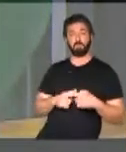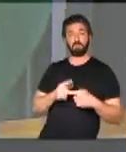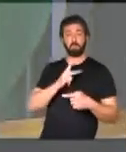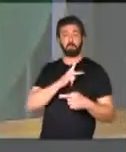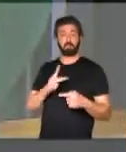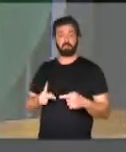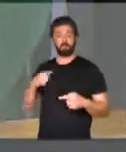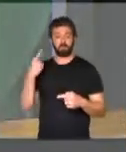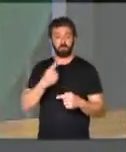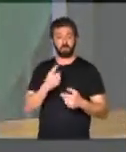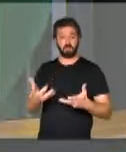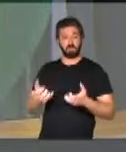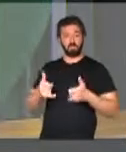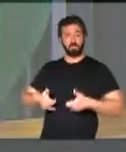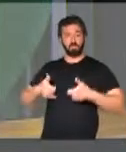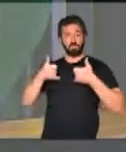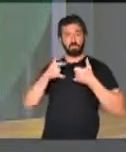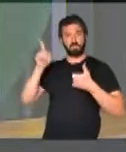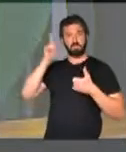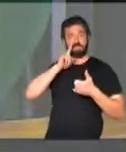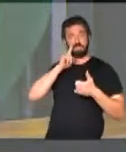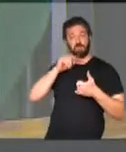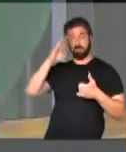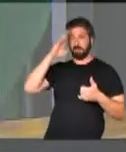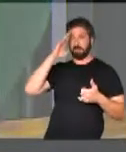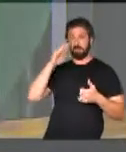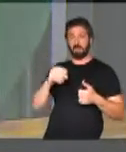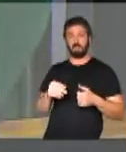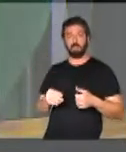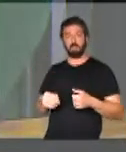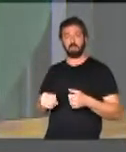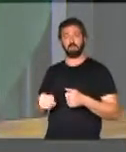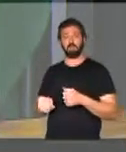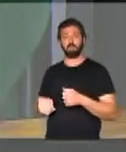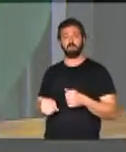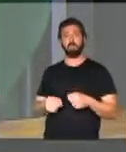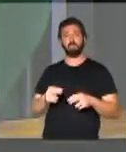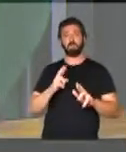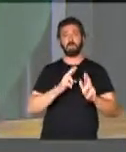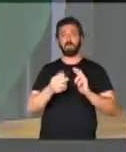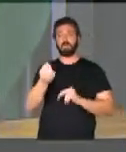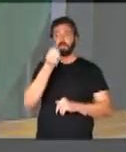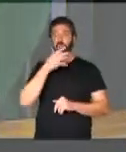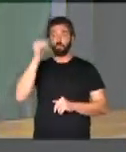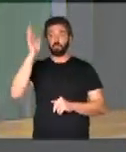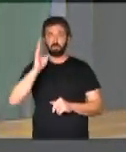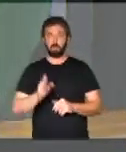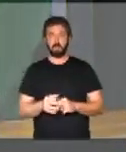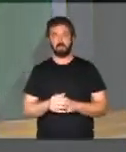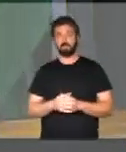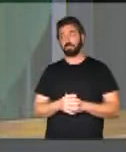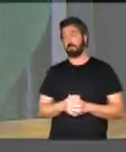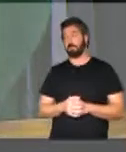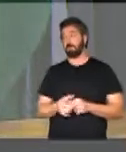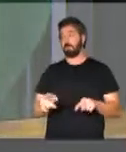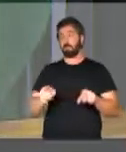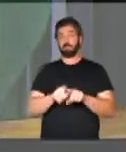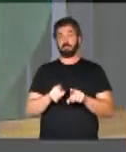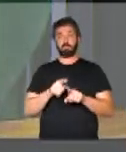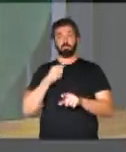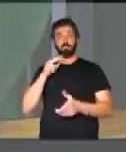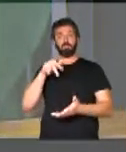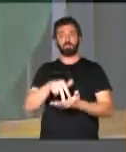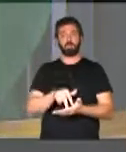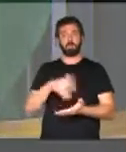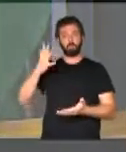ver o nosso presidente recebendo honraria militar nos Estados Unidos numa relação extremamente importante para o nosso país. Também vim aqui para